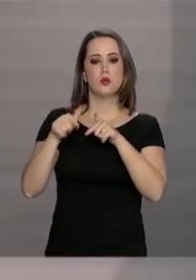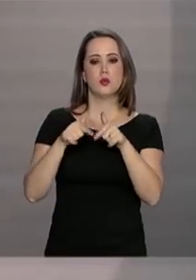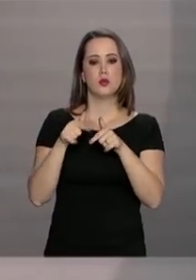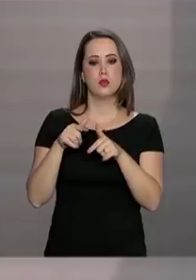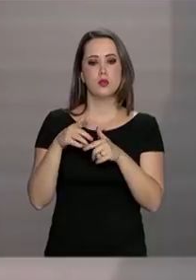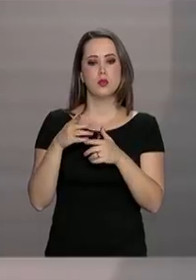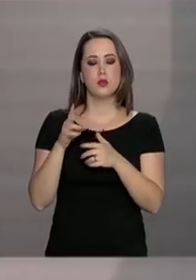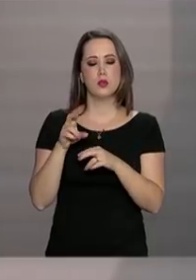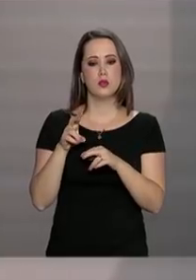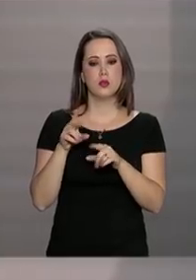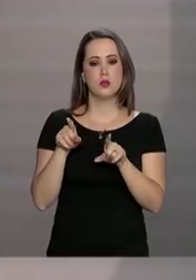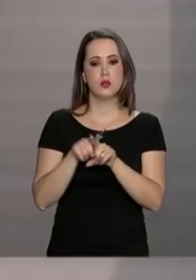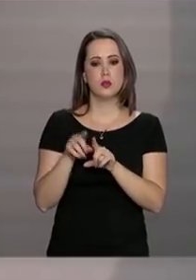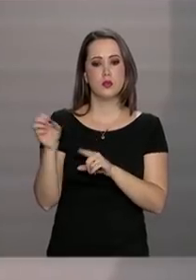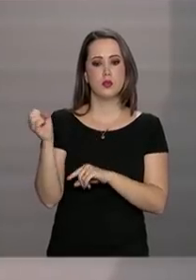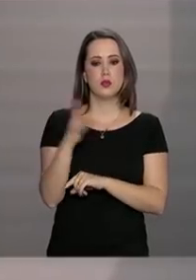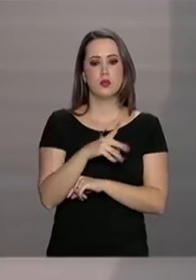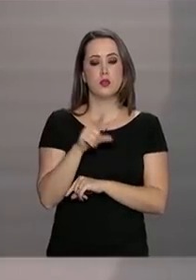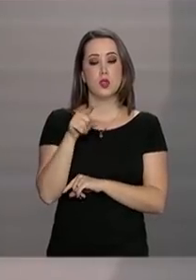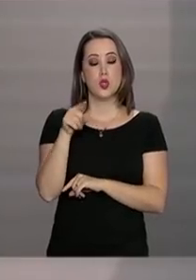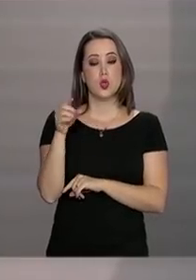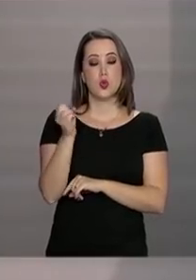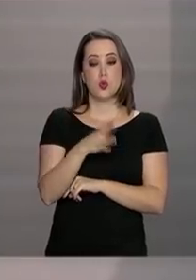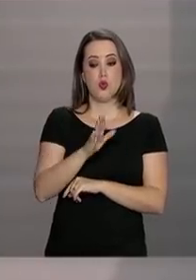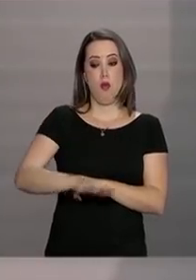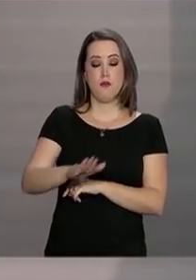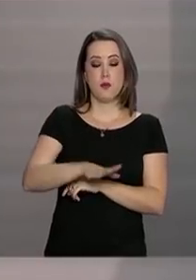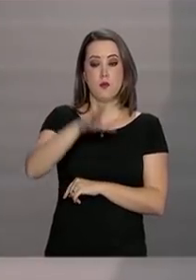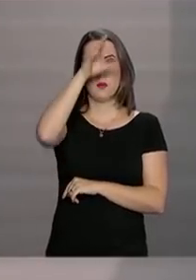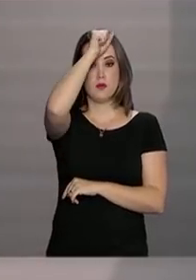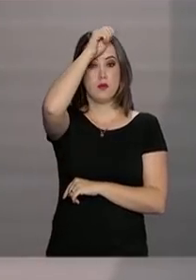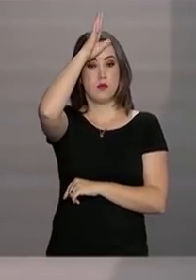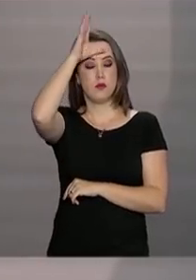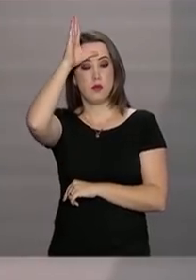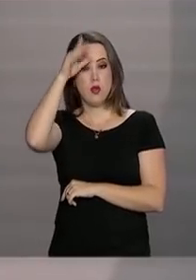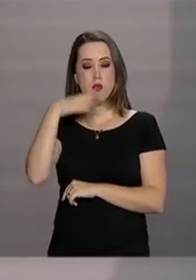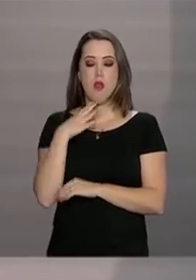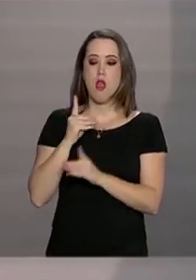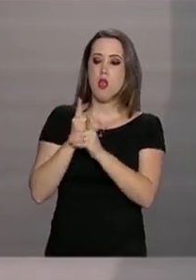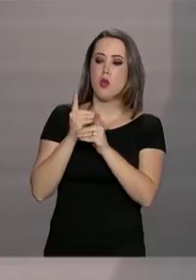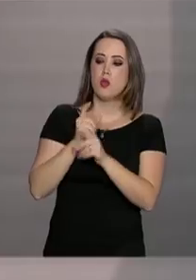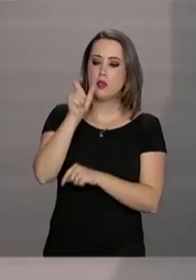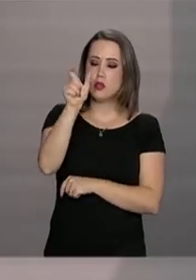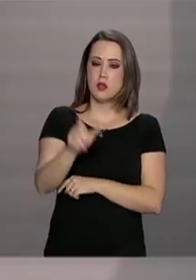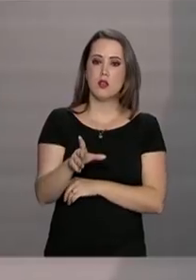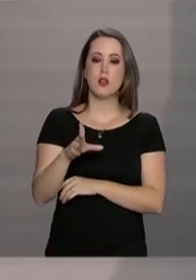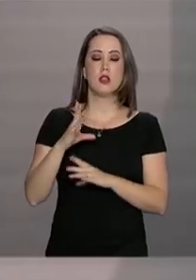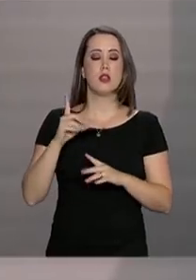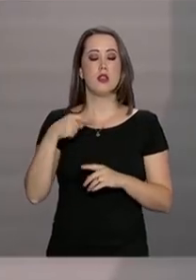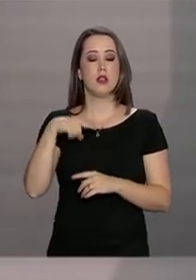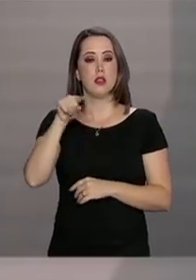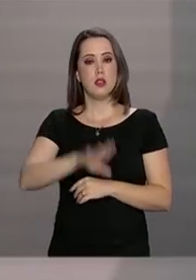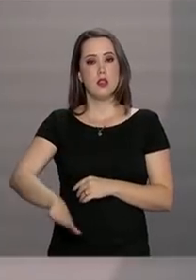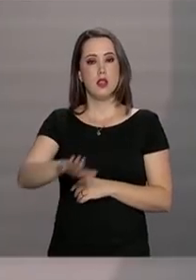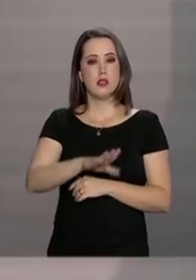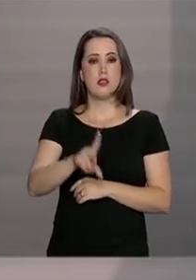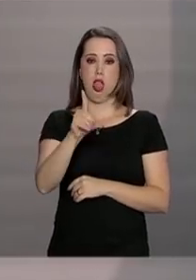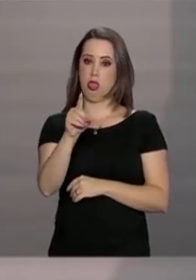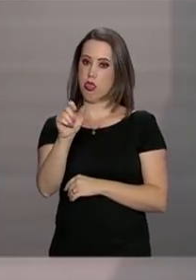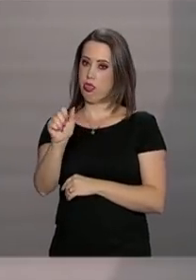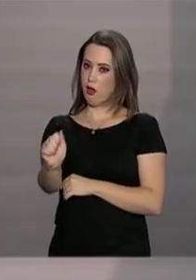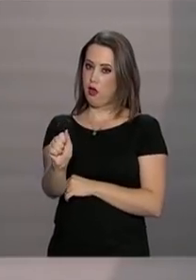sobre métodos novos de alfabetização. Encontrei uma criancinha com deficiência auditiva e